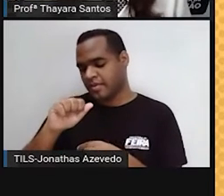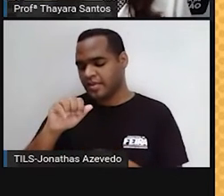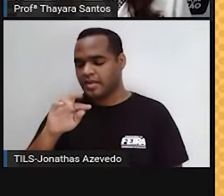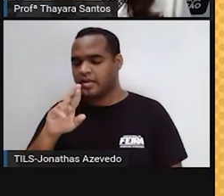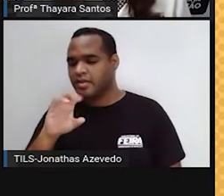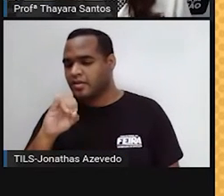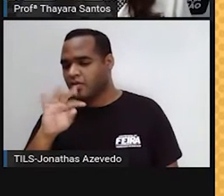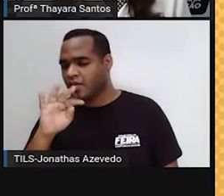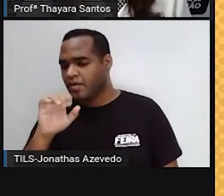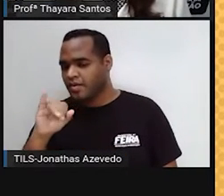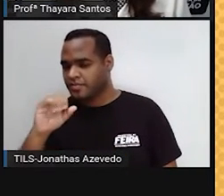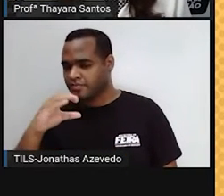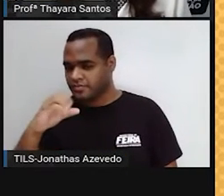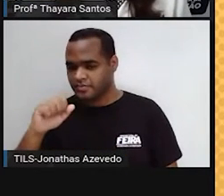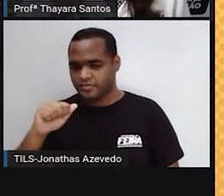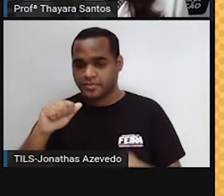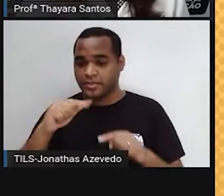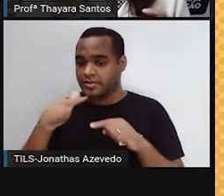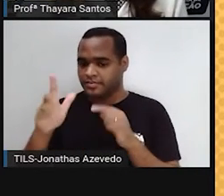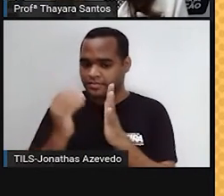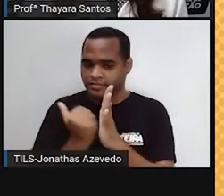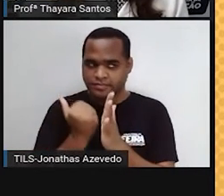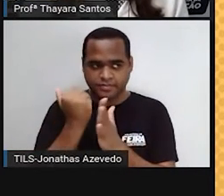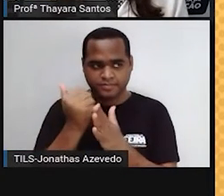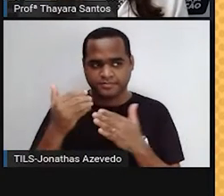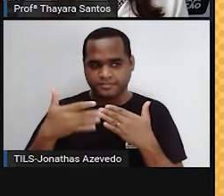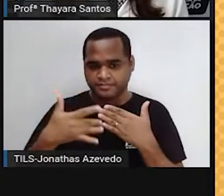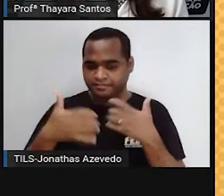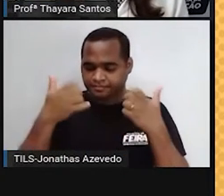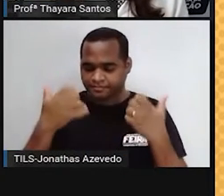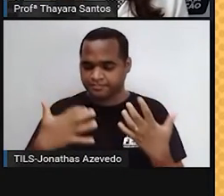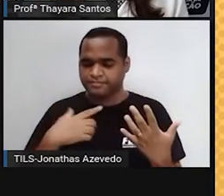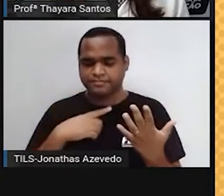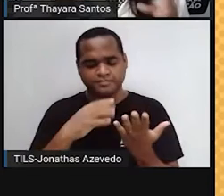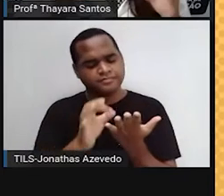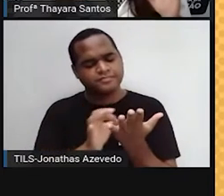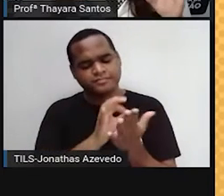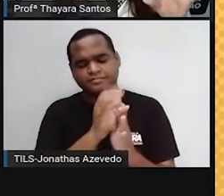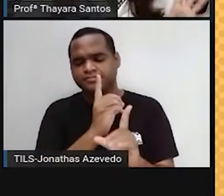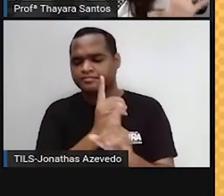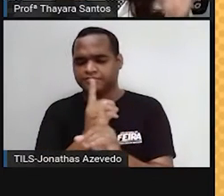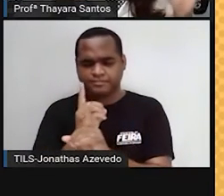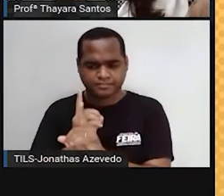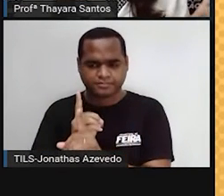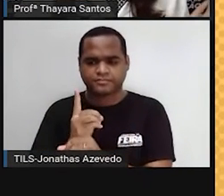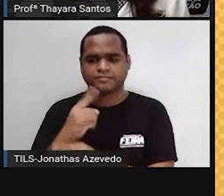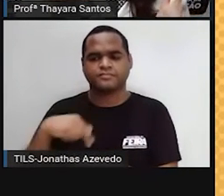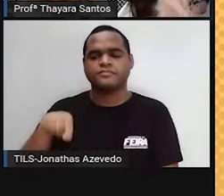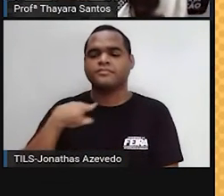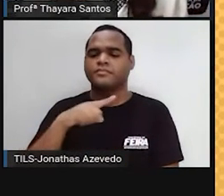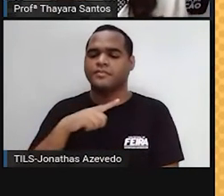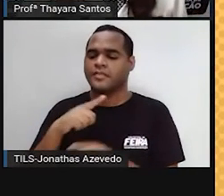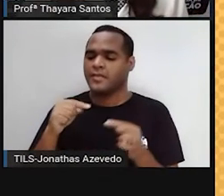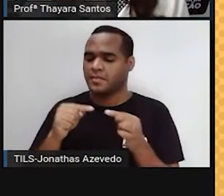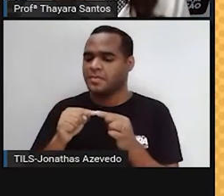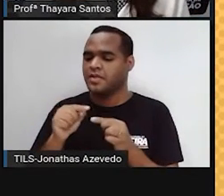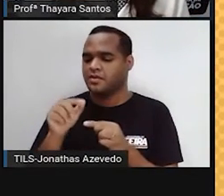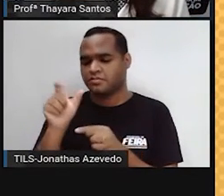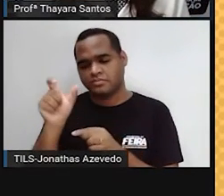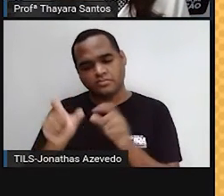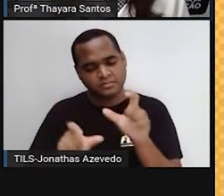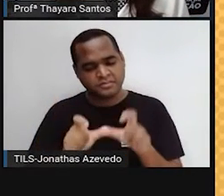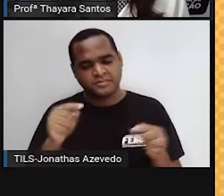falar um pouquinho mais sobre isso adiante. Mas, a depender de onde essas células se encontram, a gente tem formas e funções bem